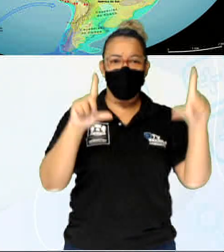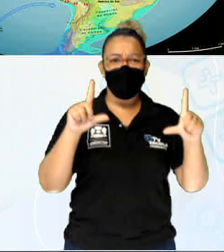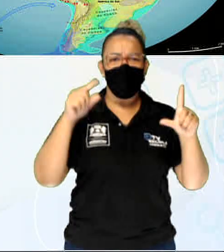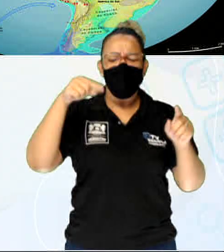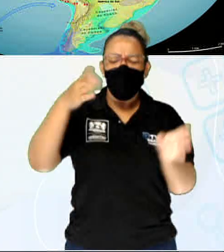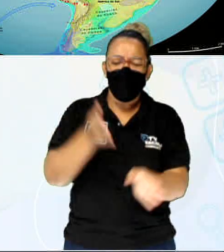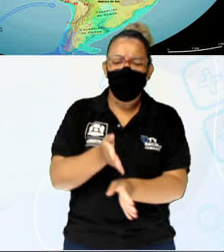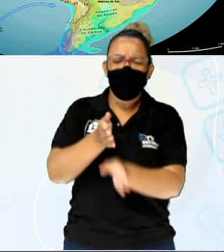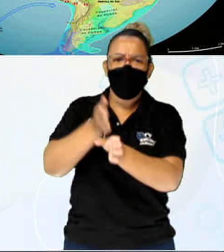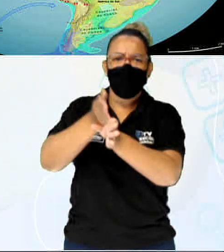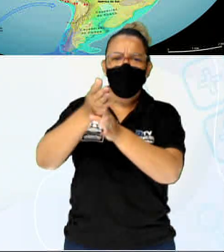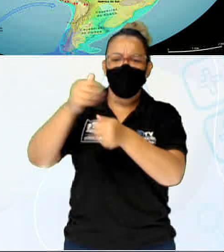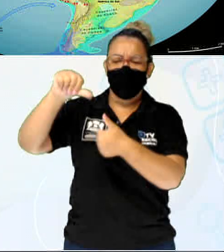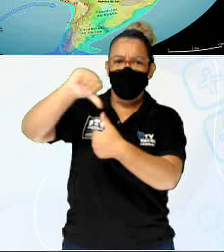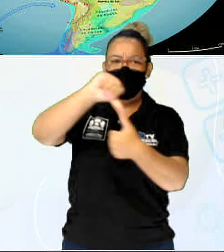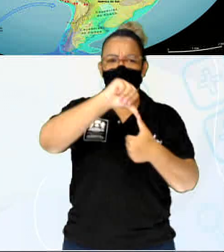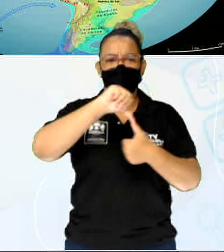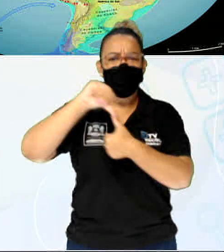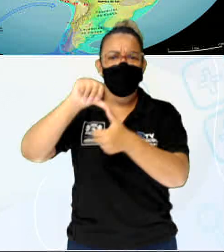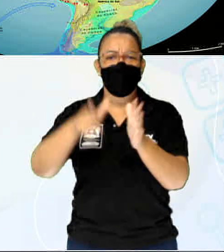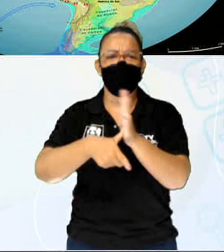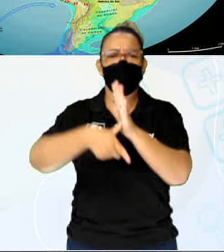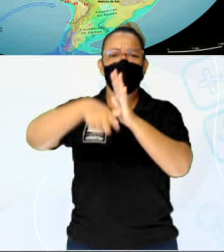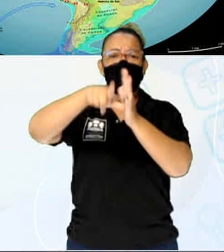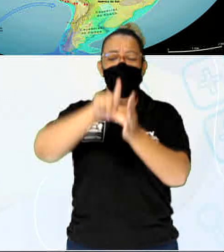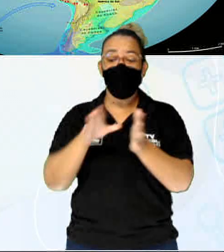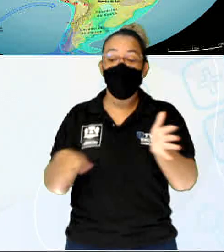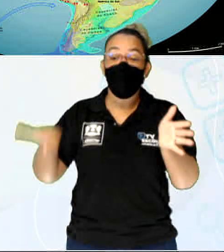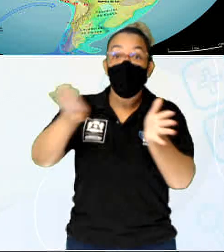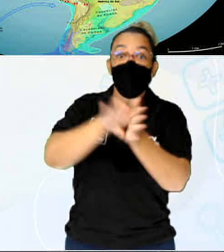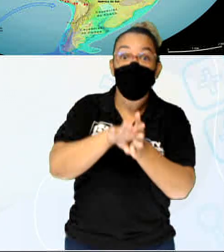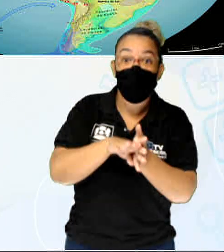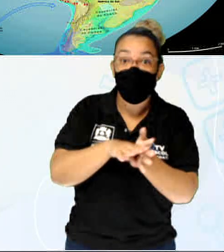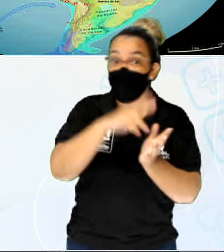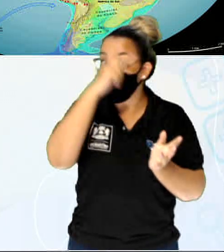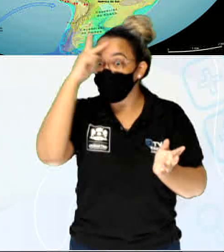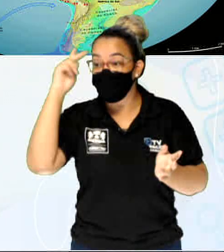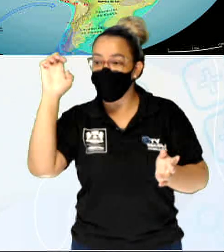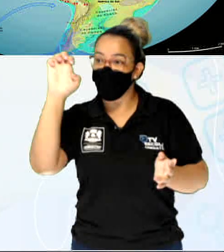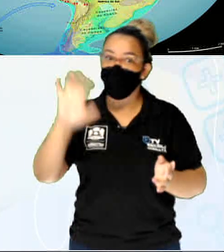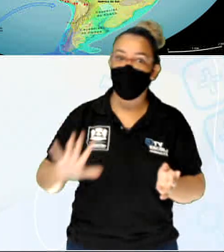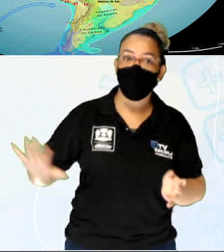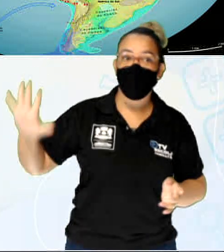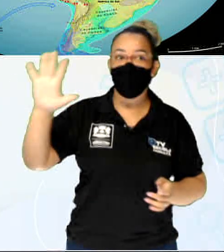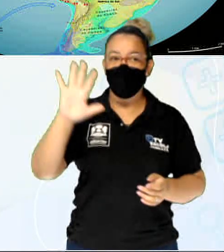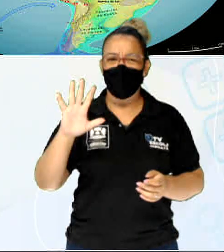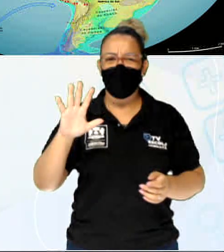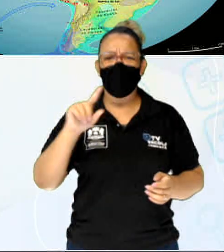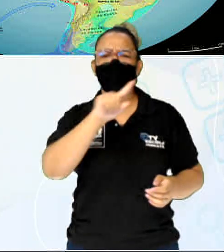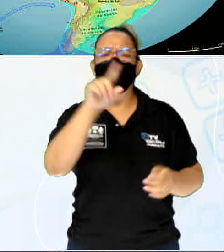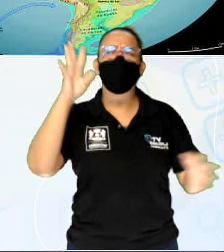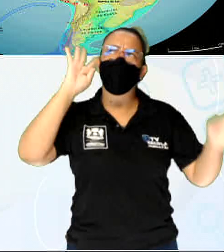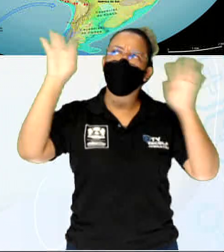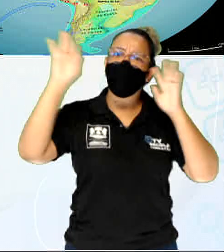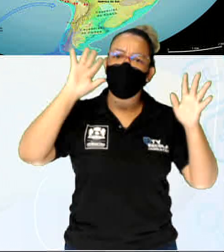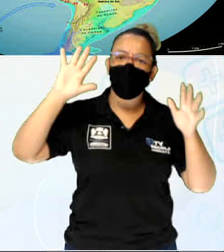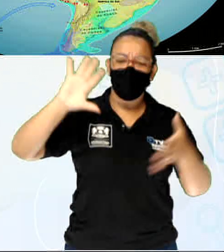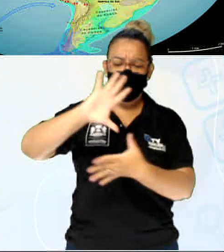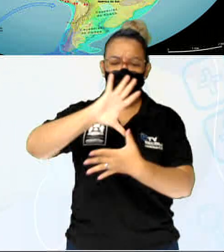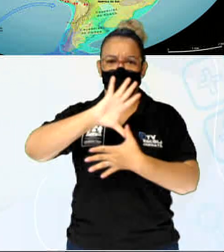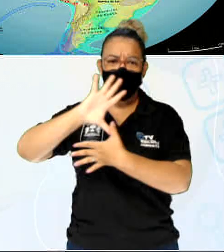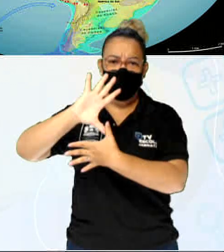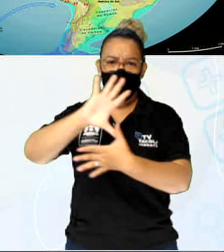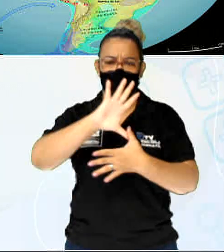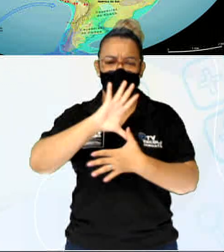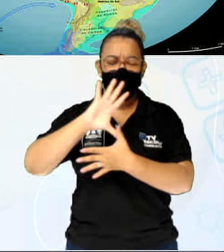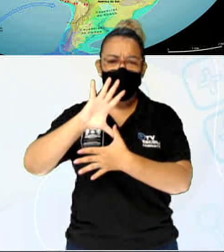fronteiras das Américas antes da chegada dos europeus. Imagina você que aí está o mapa, está um globo terrestre